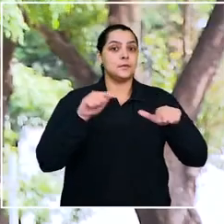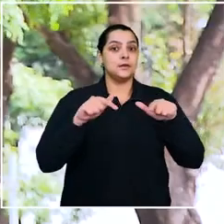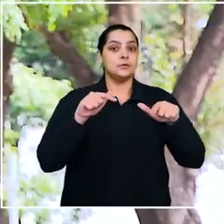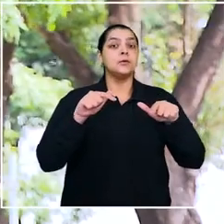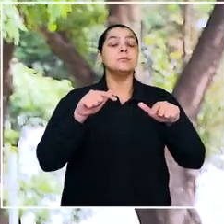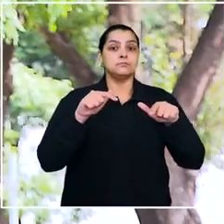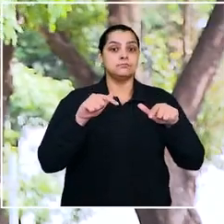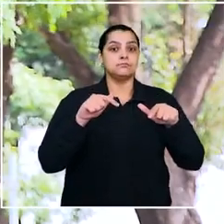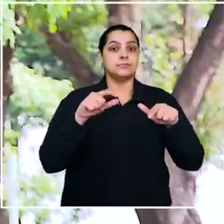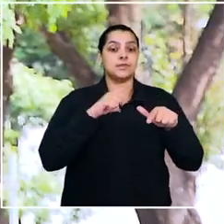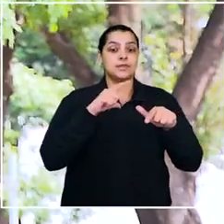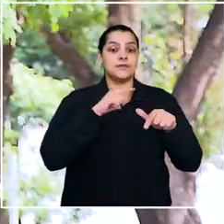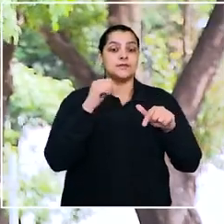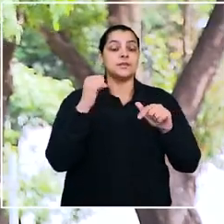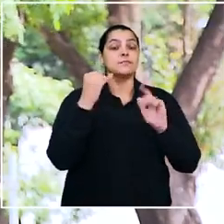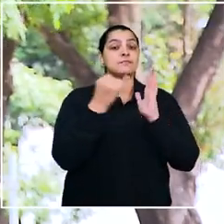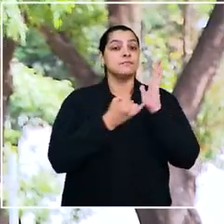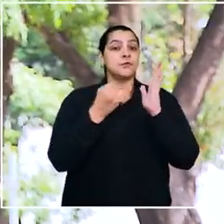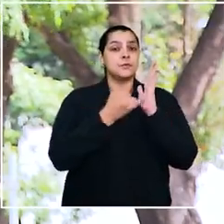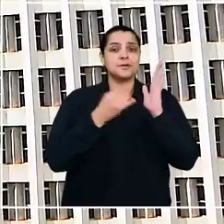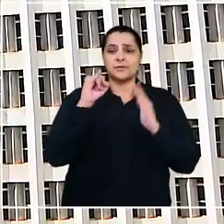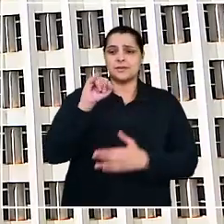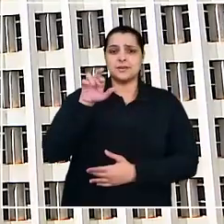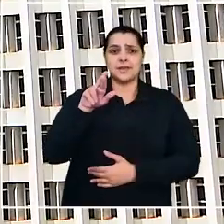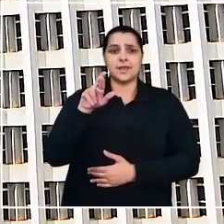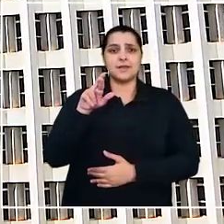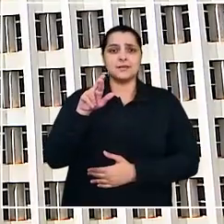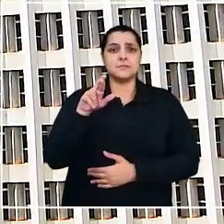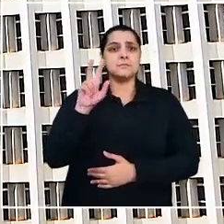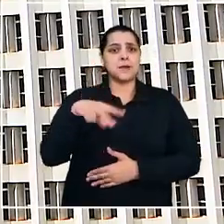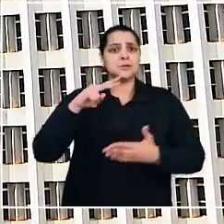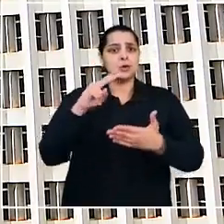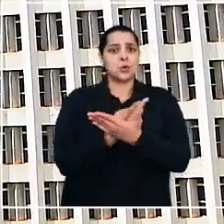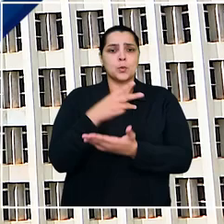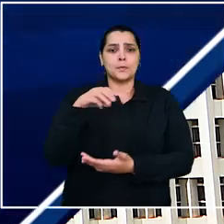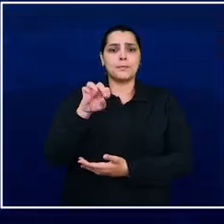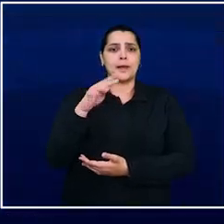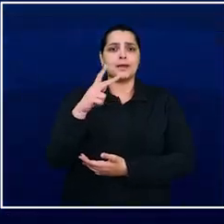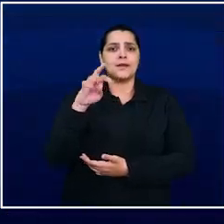Trabalhadora que caiu na malha fina por culpa da empresa deve ser indenizada.